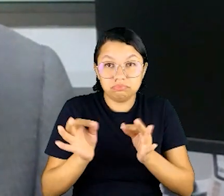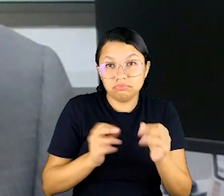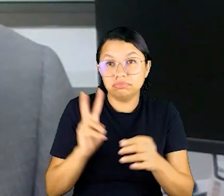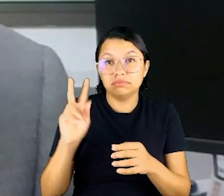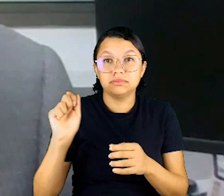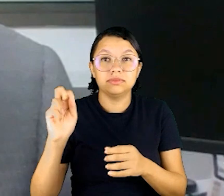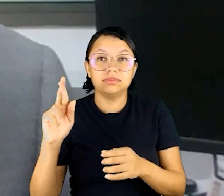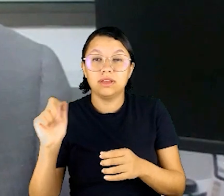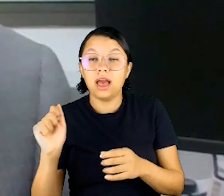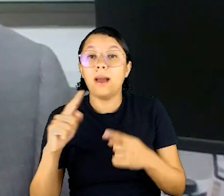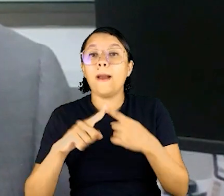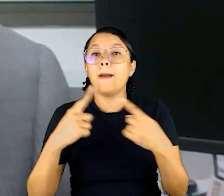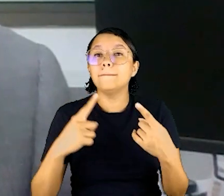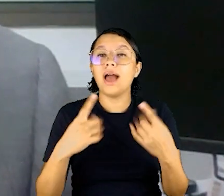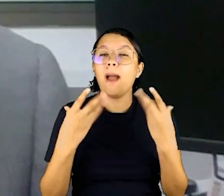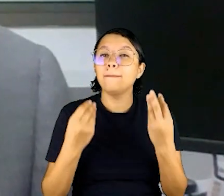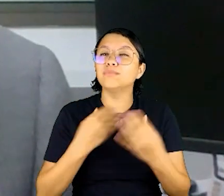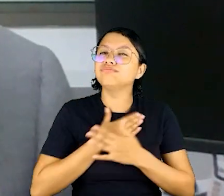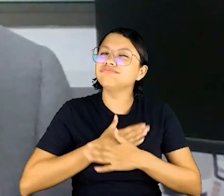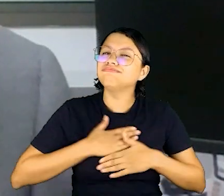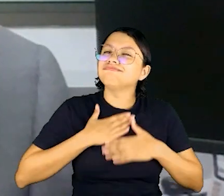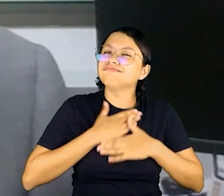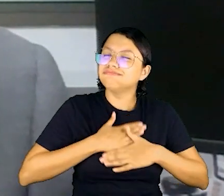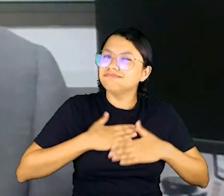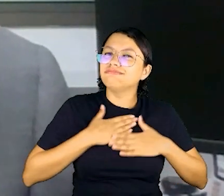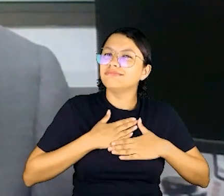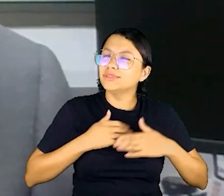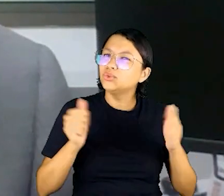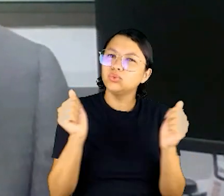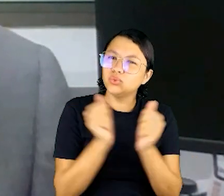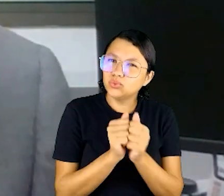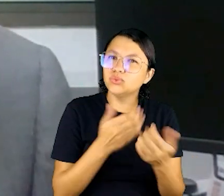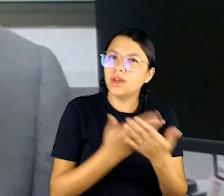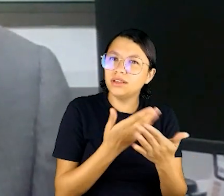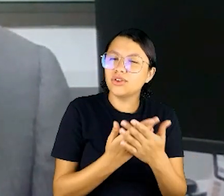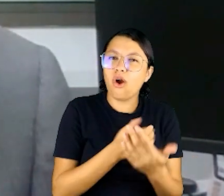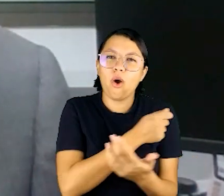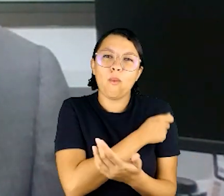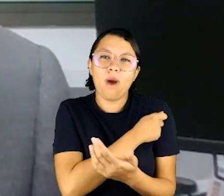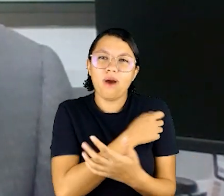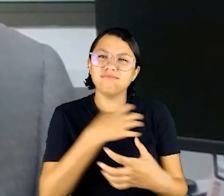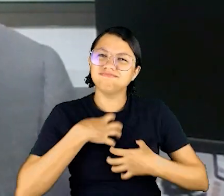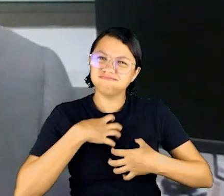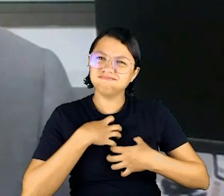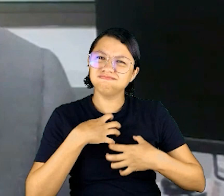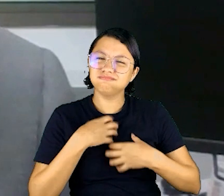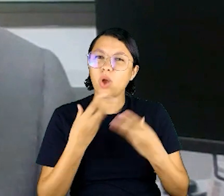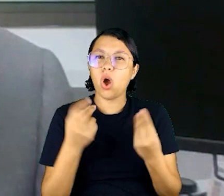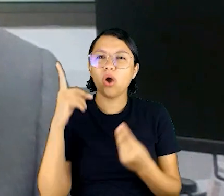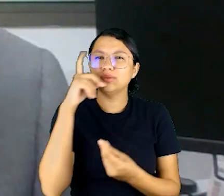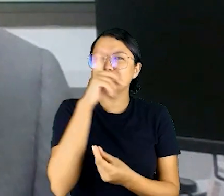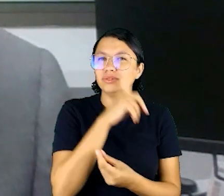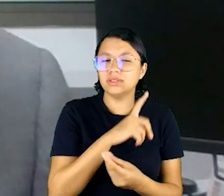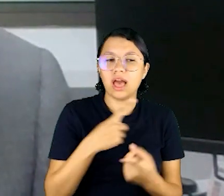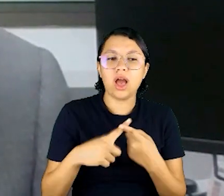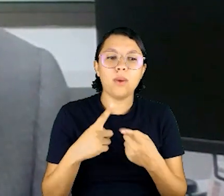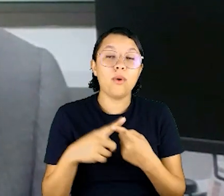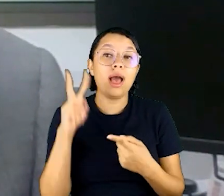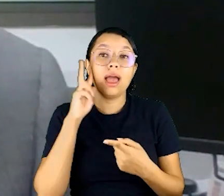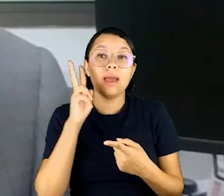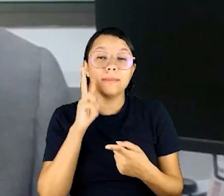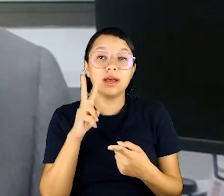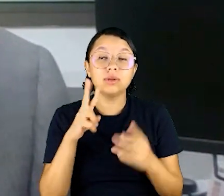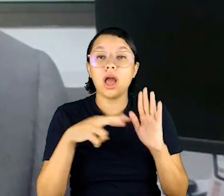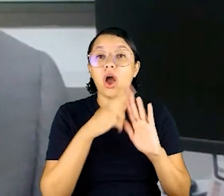administrar as varas, mas é muito gratificante estar nas escolas com os alunos, dá para sentir um pouco da dificuldade,